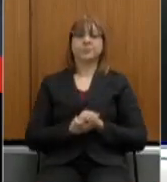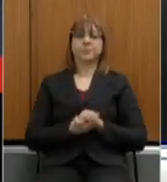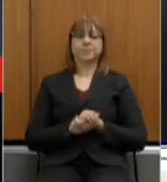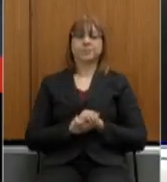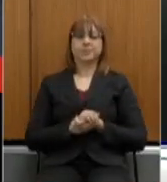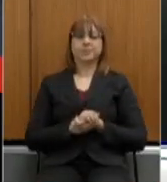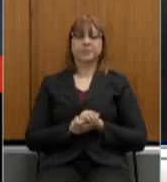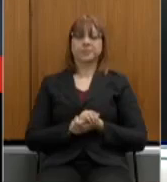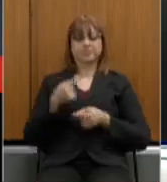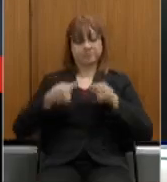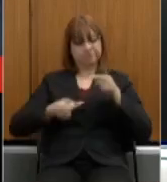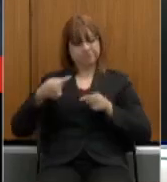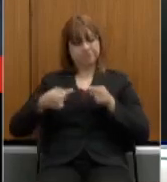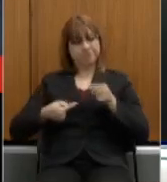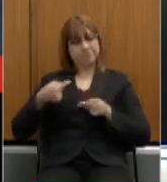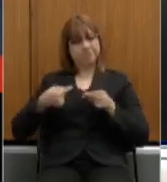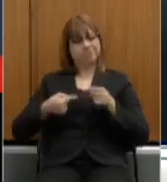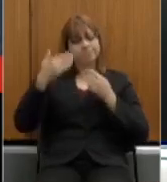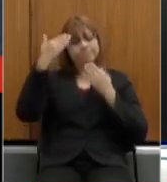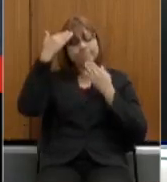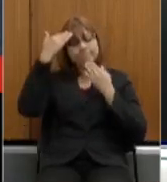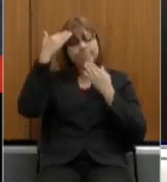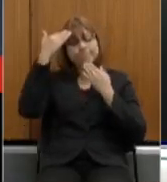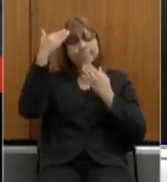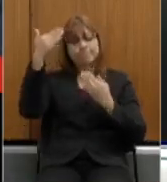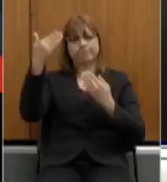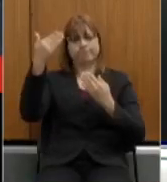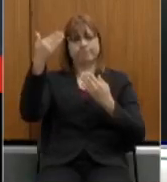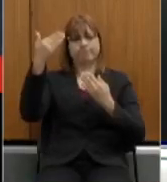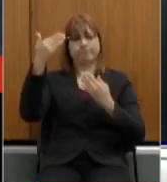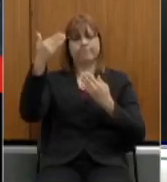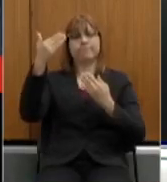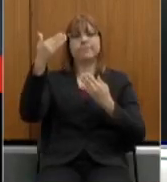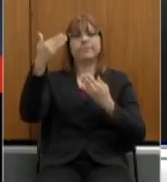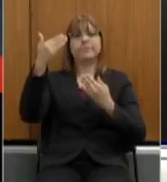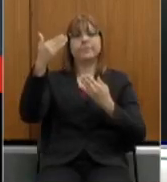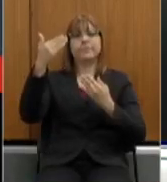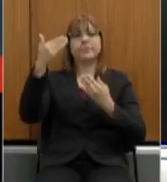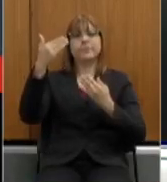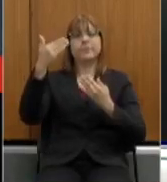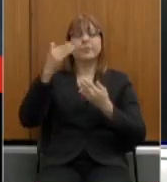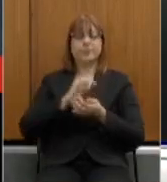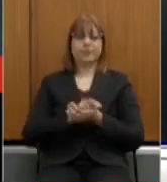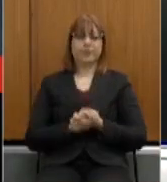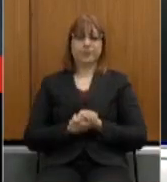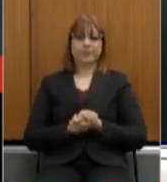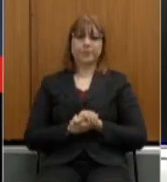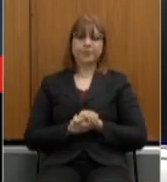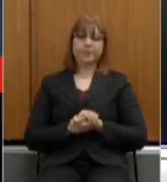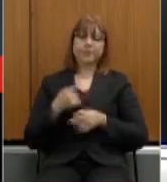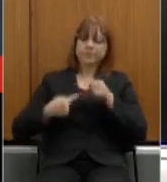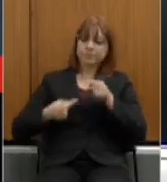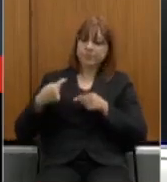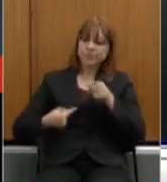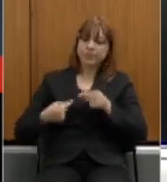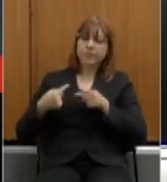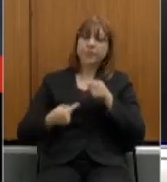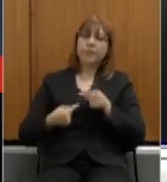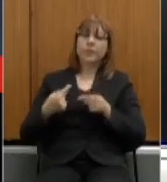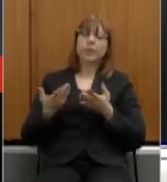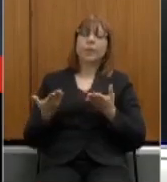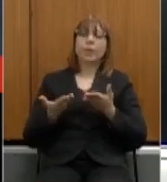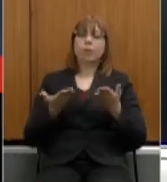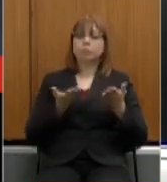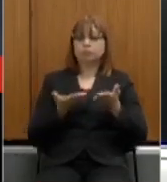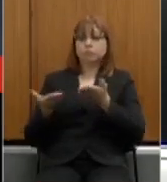debates. Quero agradecer muito a presença de tão eminentes debatedores. Vamos